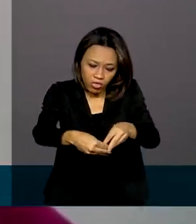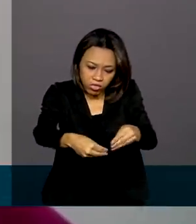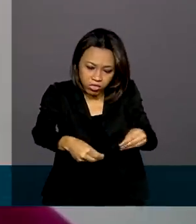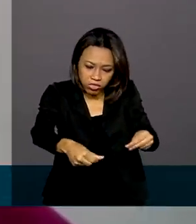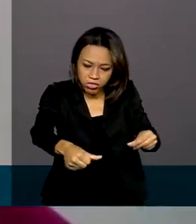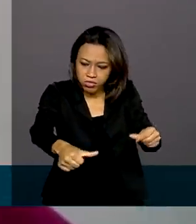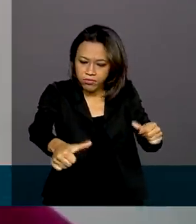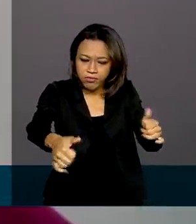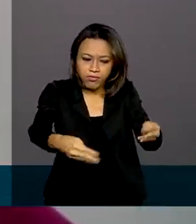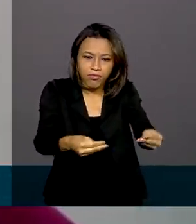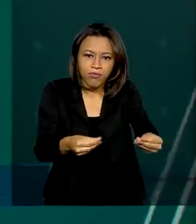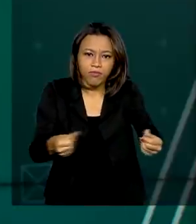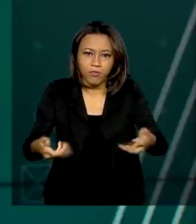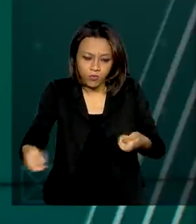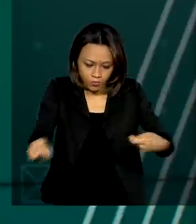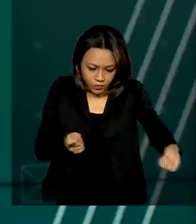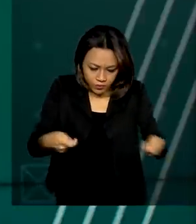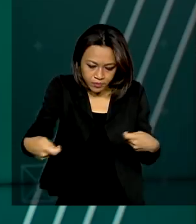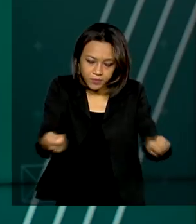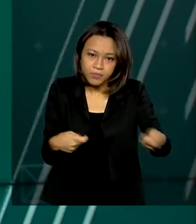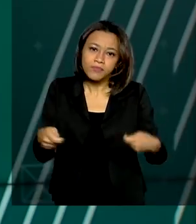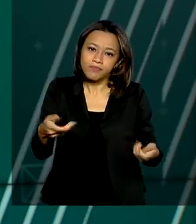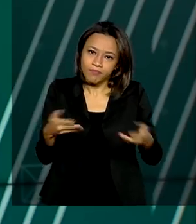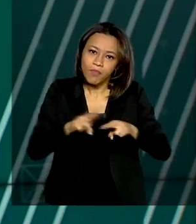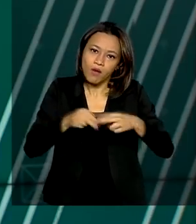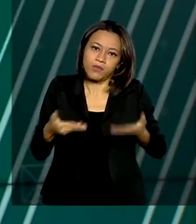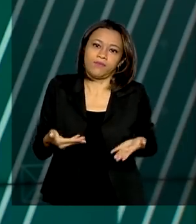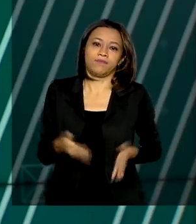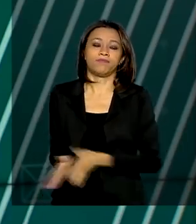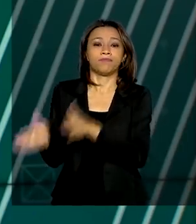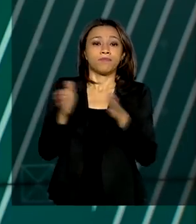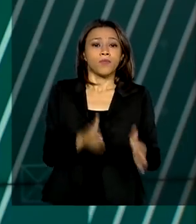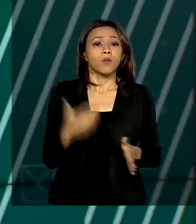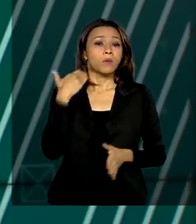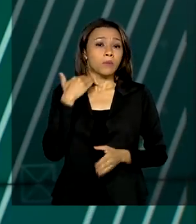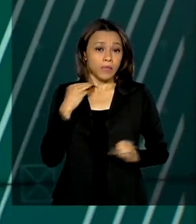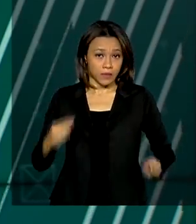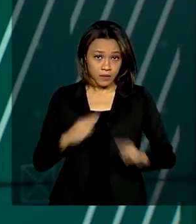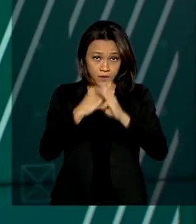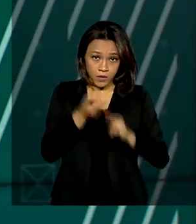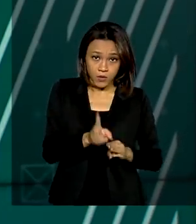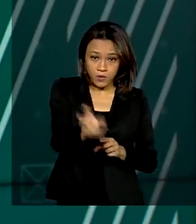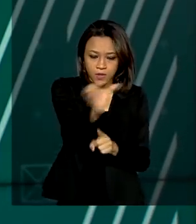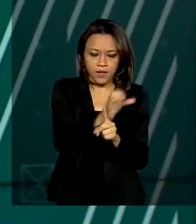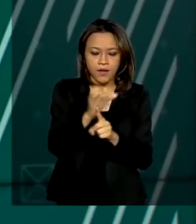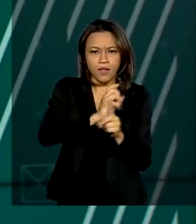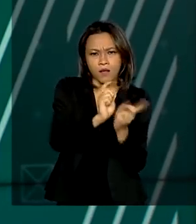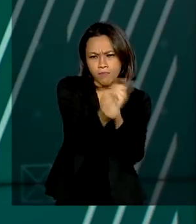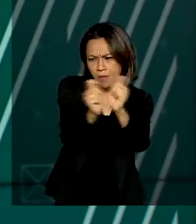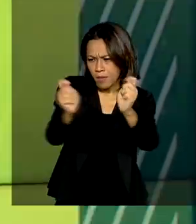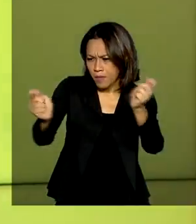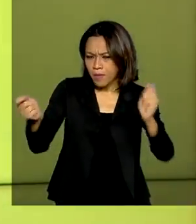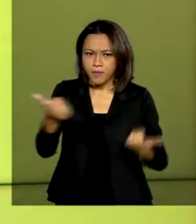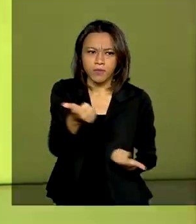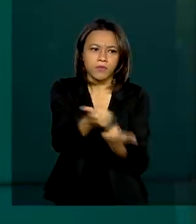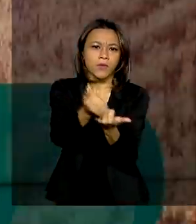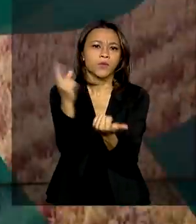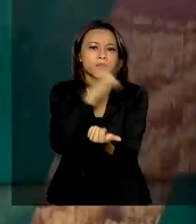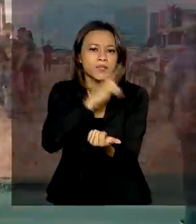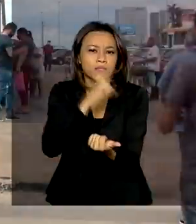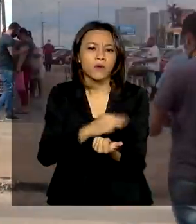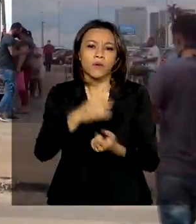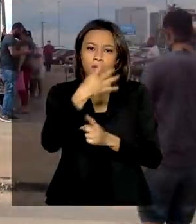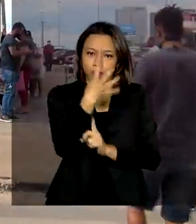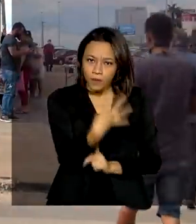por conta da mineração. A Caixa Econômica segue com o calendário de pagamentos do auxílio emergencial. 4